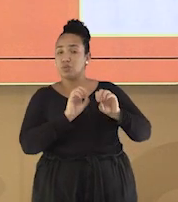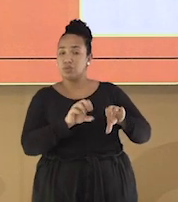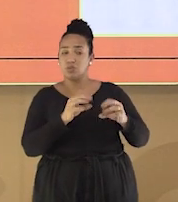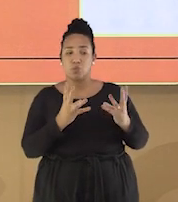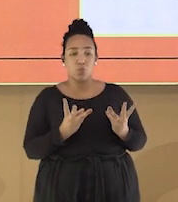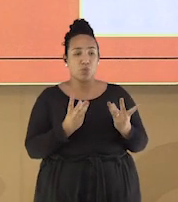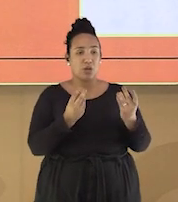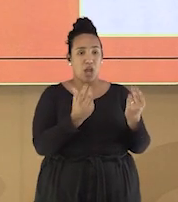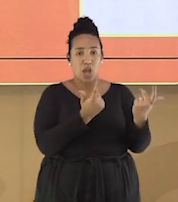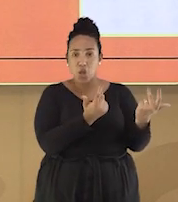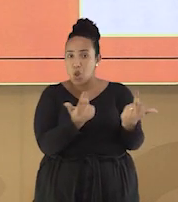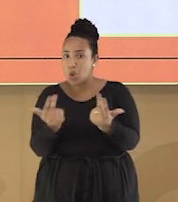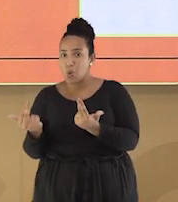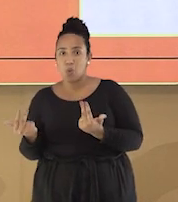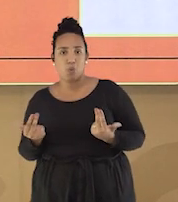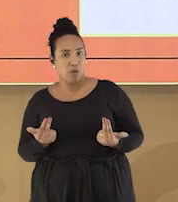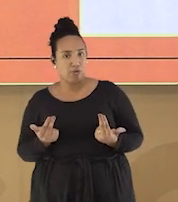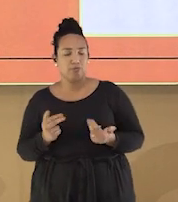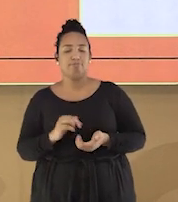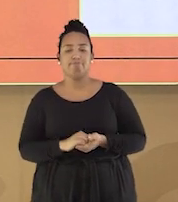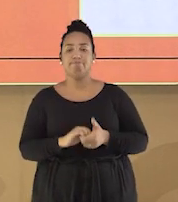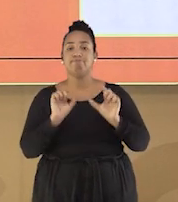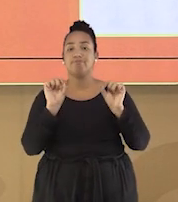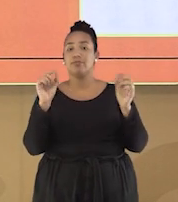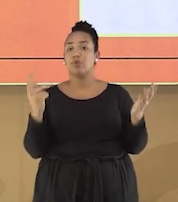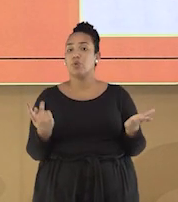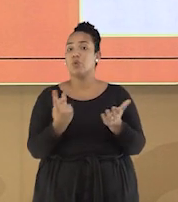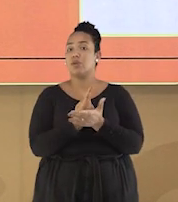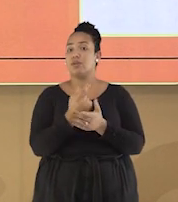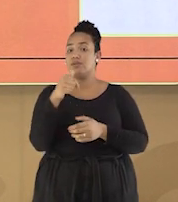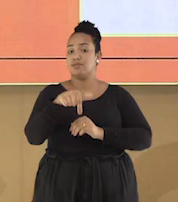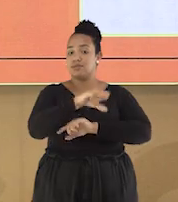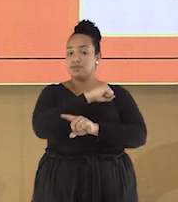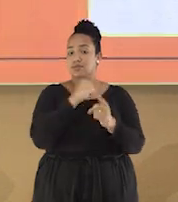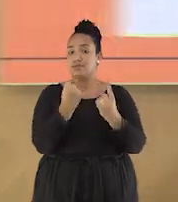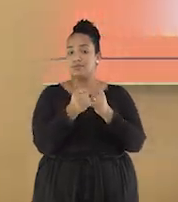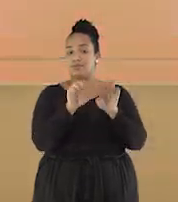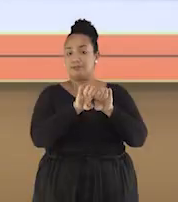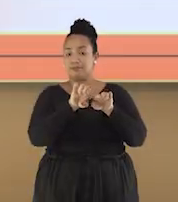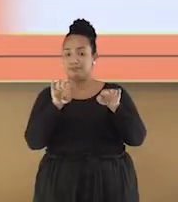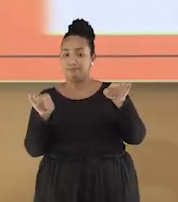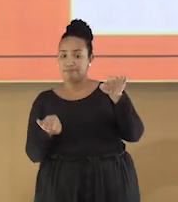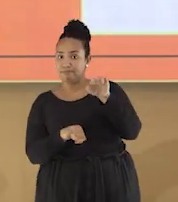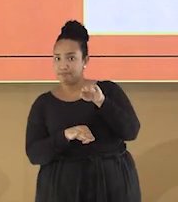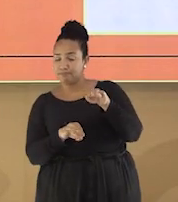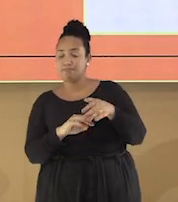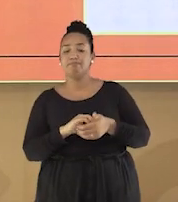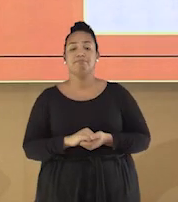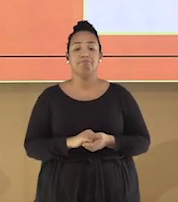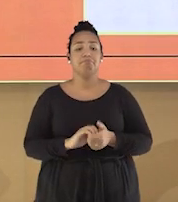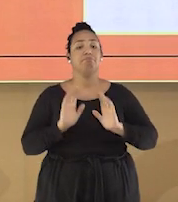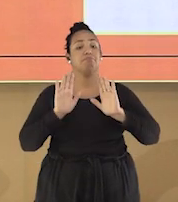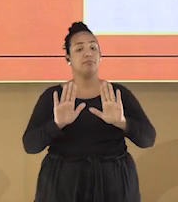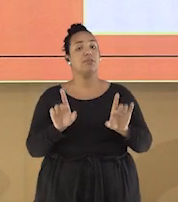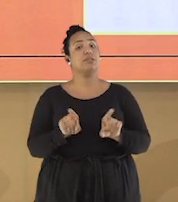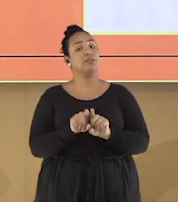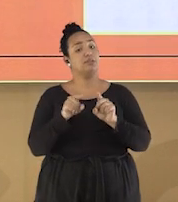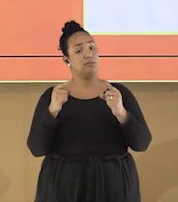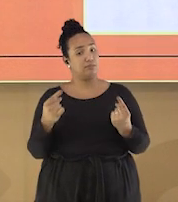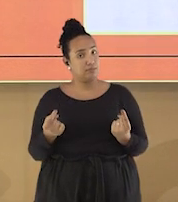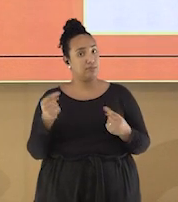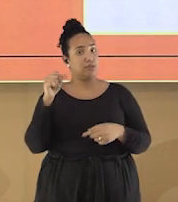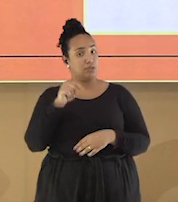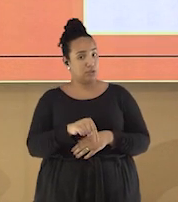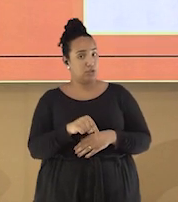para todos, fato que ajuda a perpetuar as desigualdades sociais em nosso território. Mas também podemos dizer que,